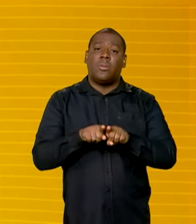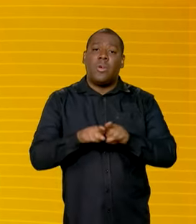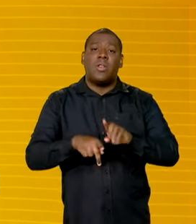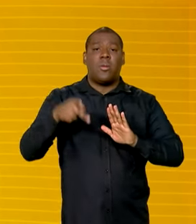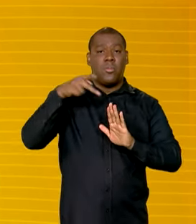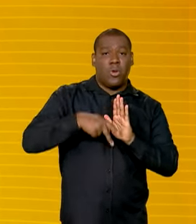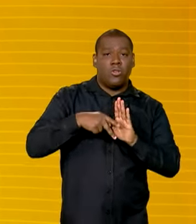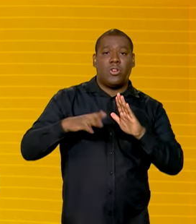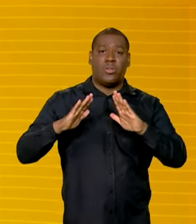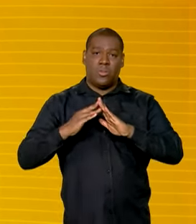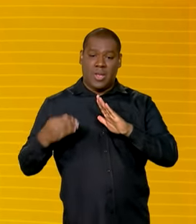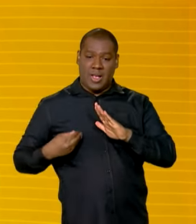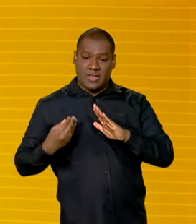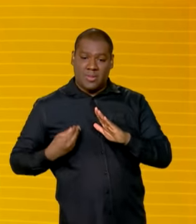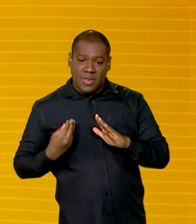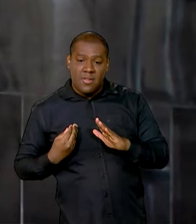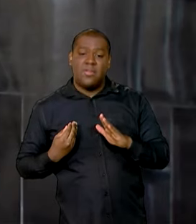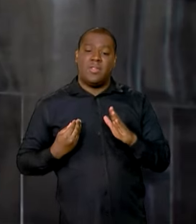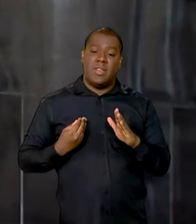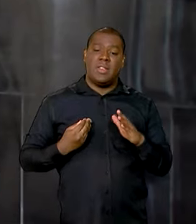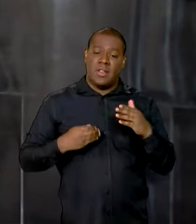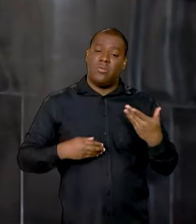Vida Calamidade, seja urbano como rural.